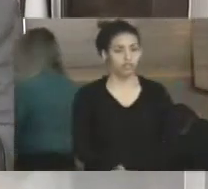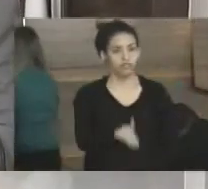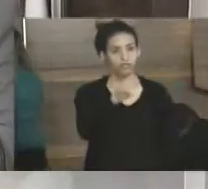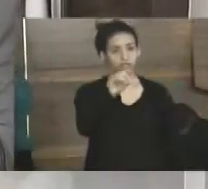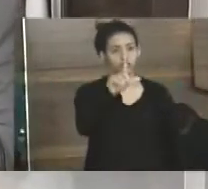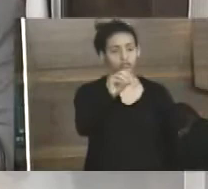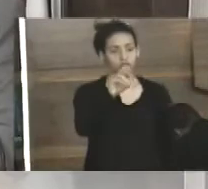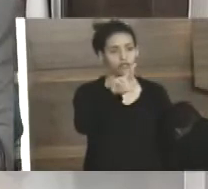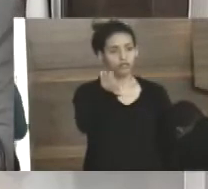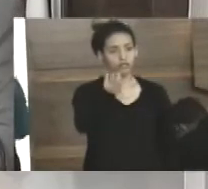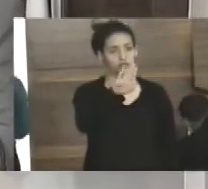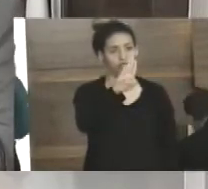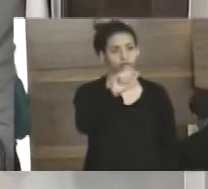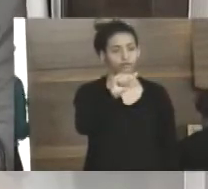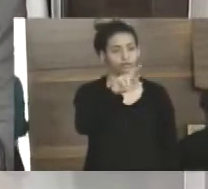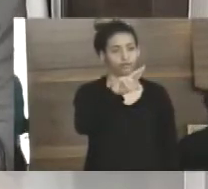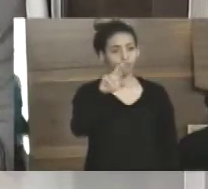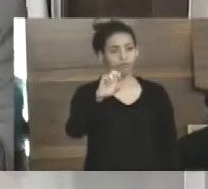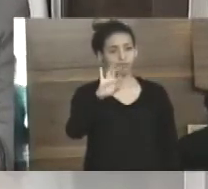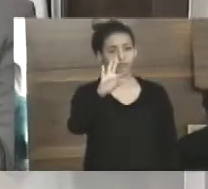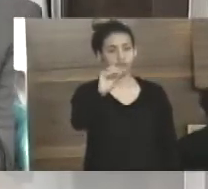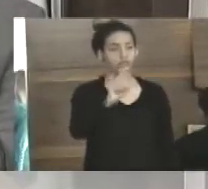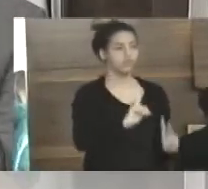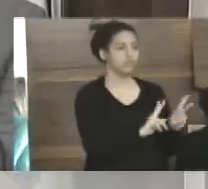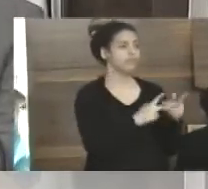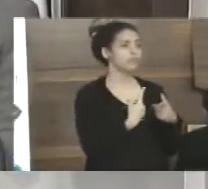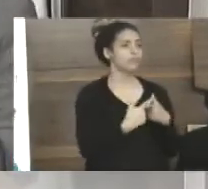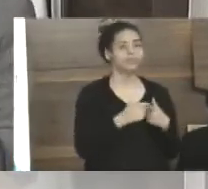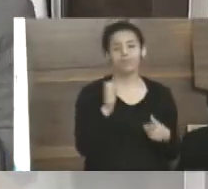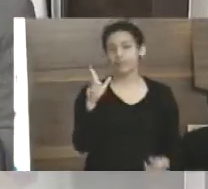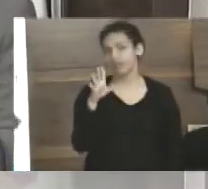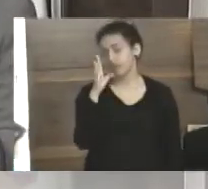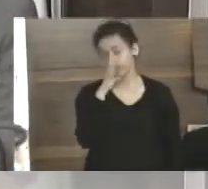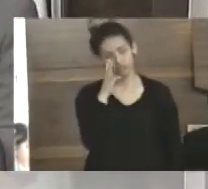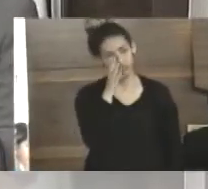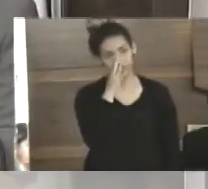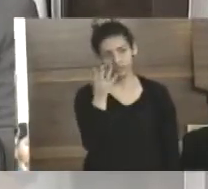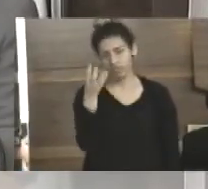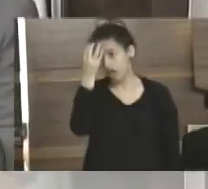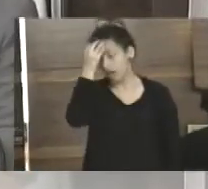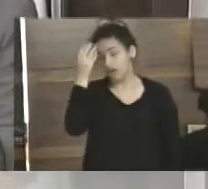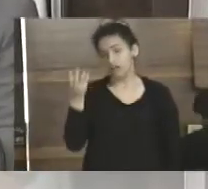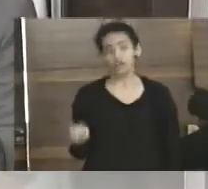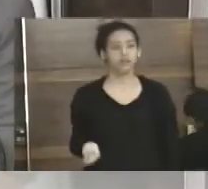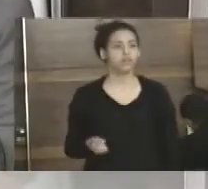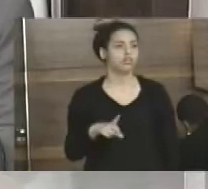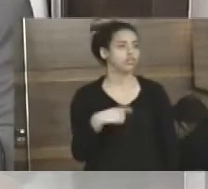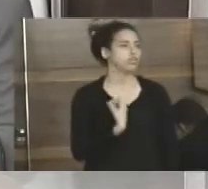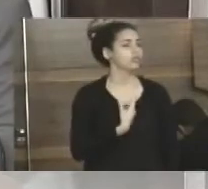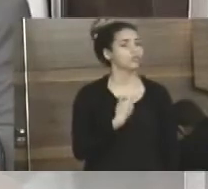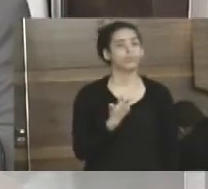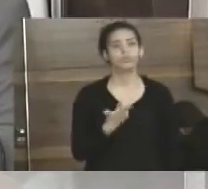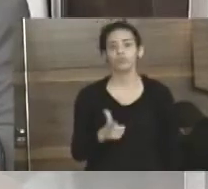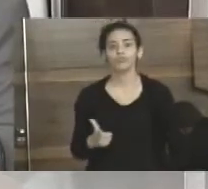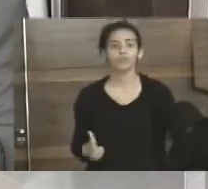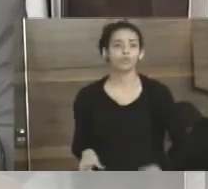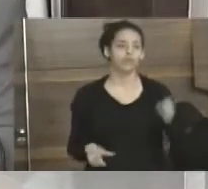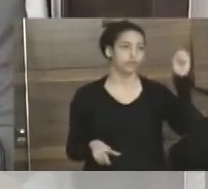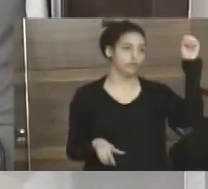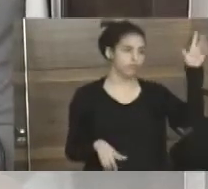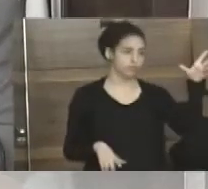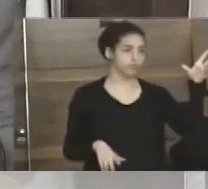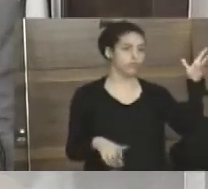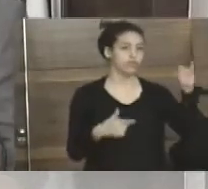Dolor Barreto, no Parque Mambucaba, poxa, é um absurdo. Angra dos Reis, a gente não ter iluminação pública.